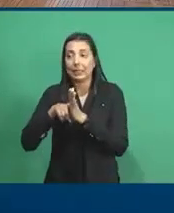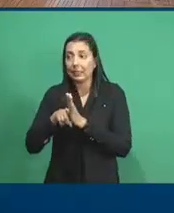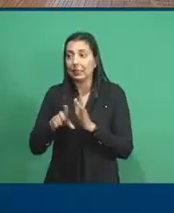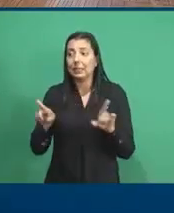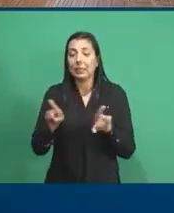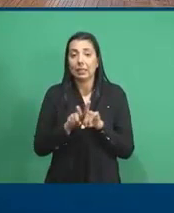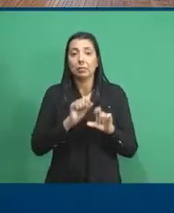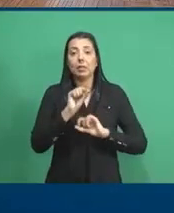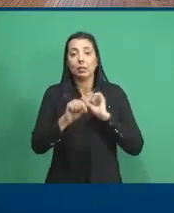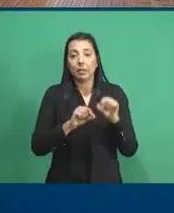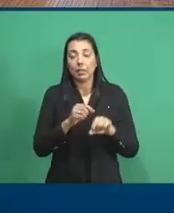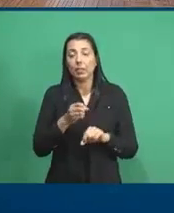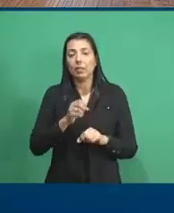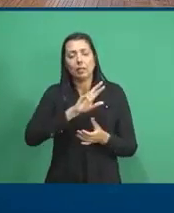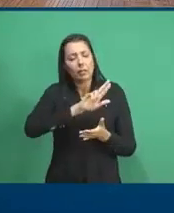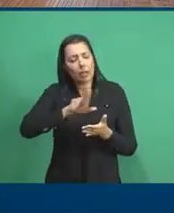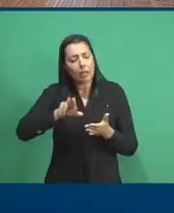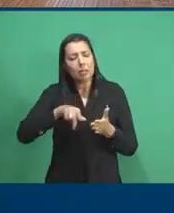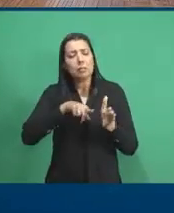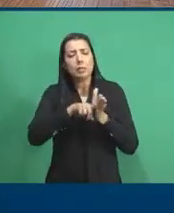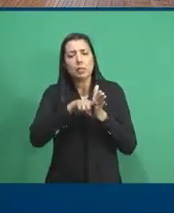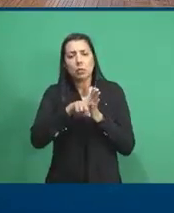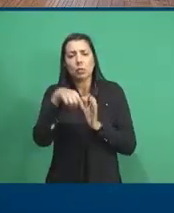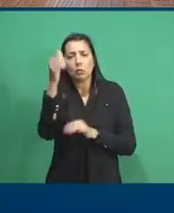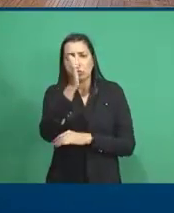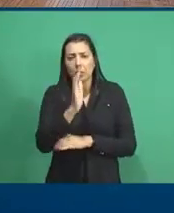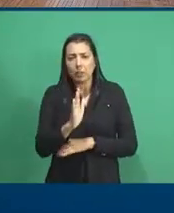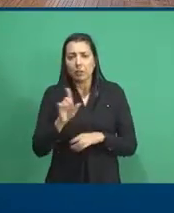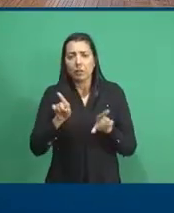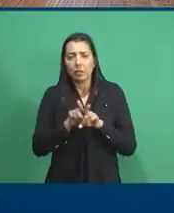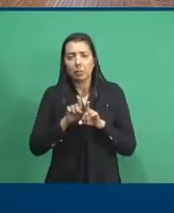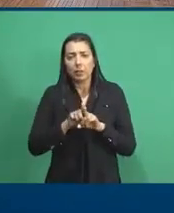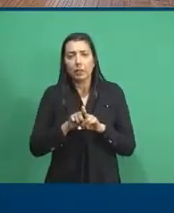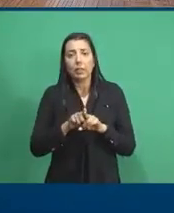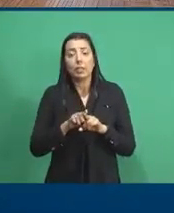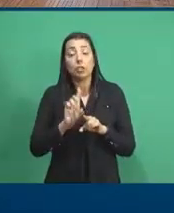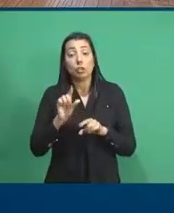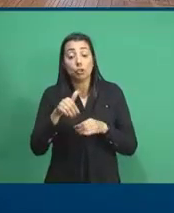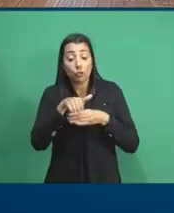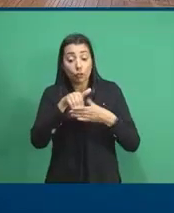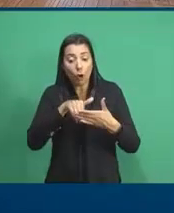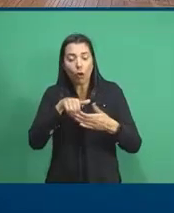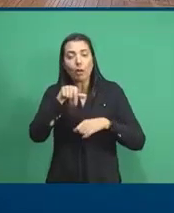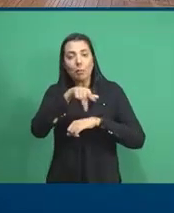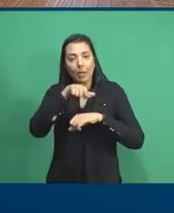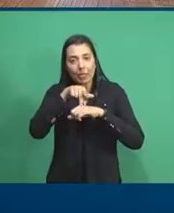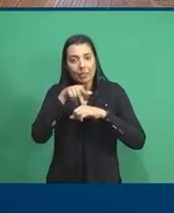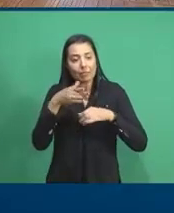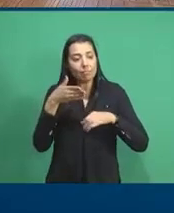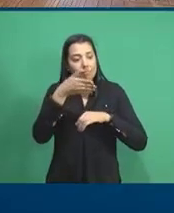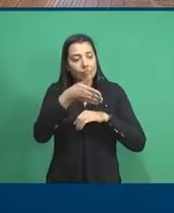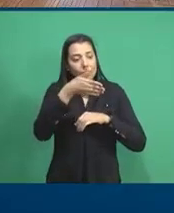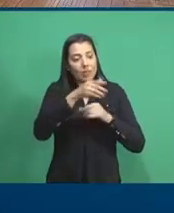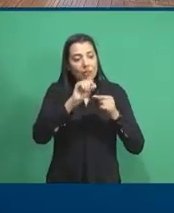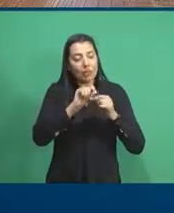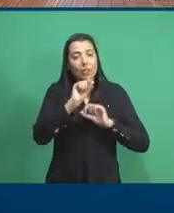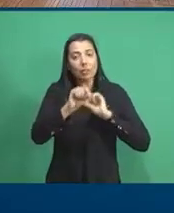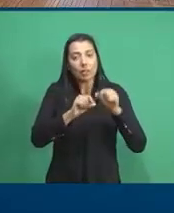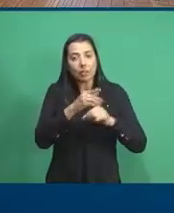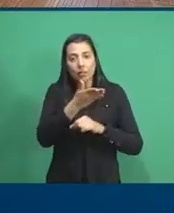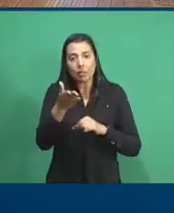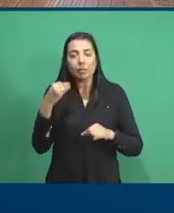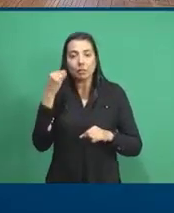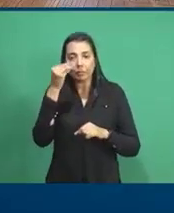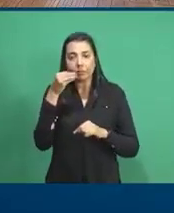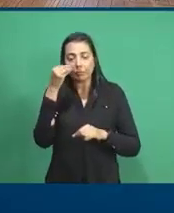que também vários pesquisadores do Brasil e de fora do país circulam realizando os seus